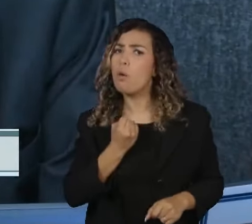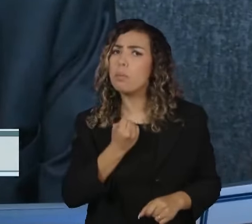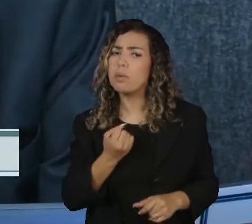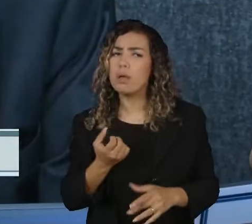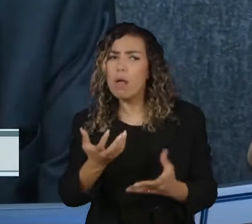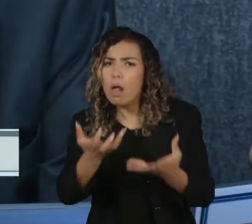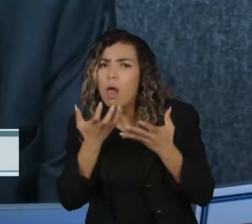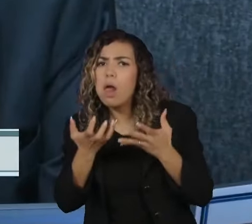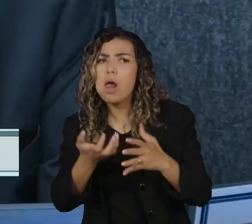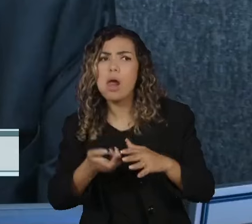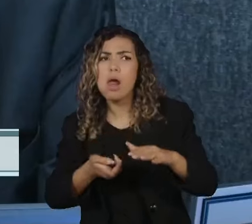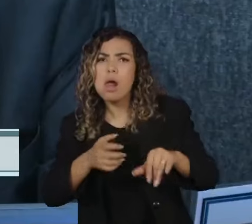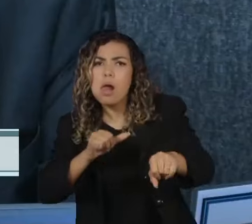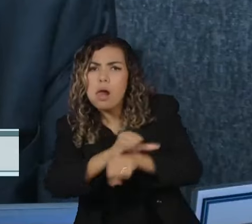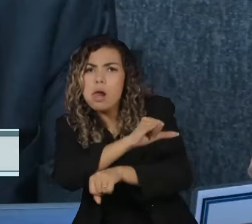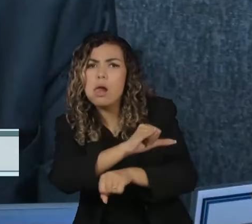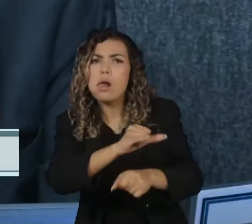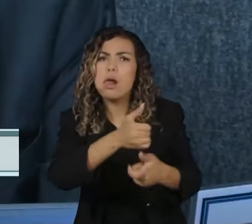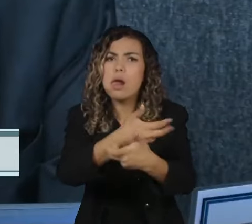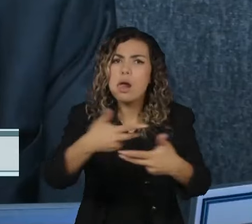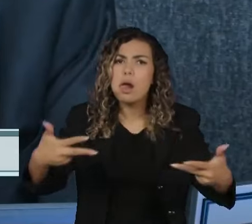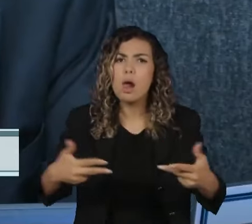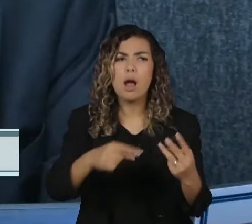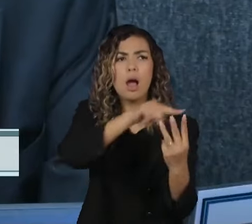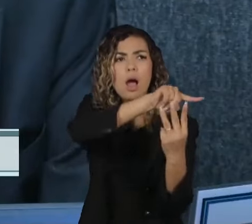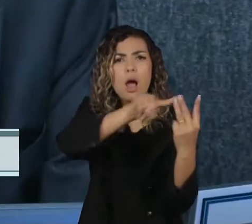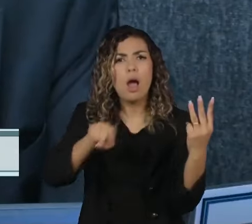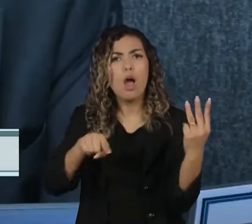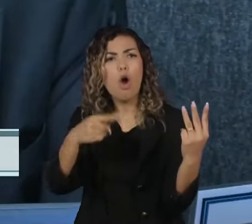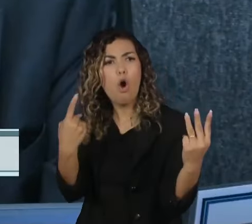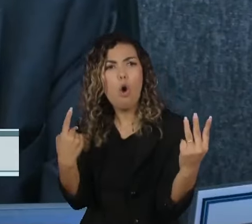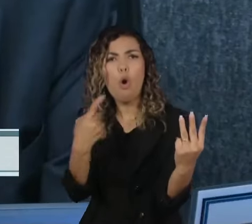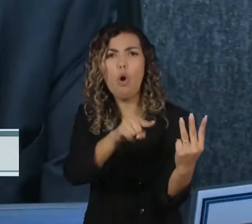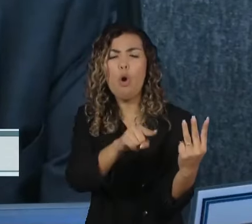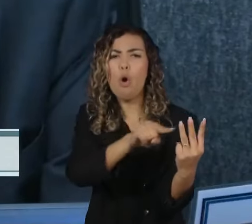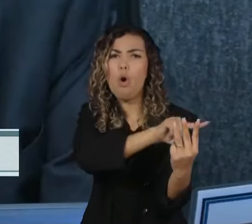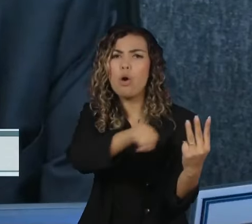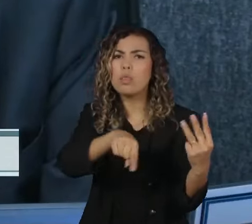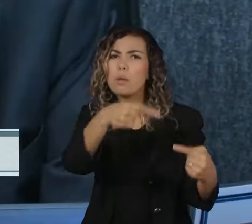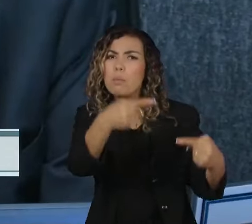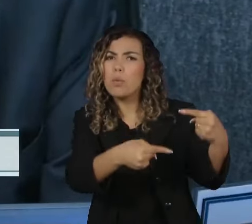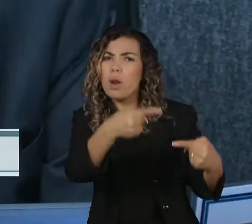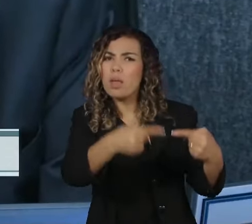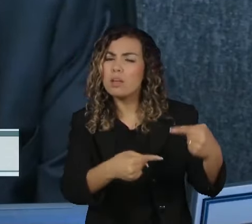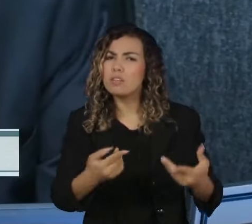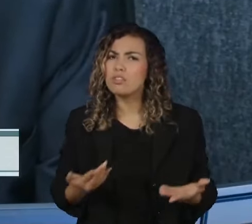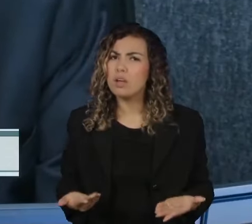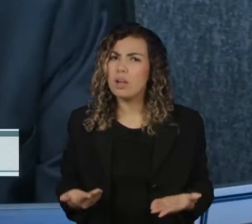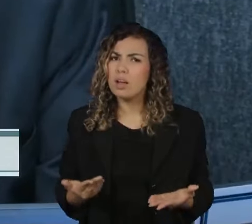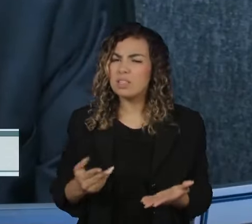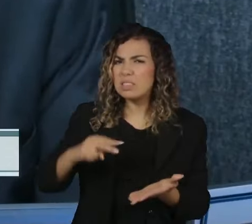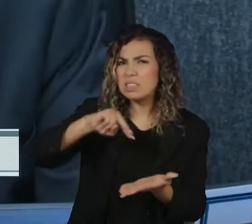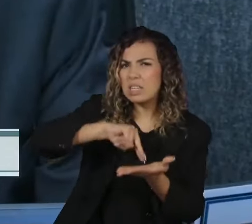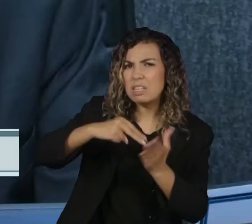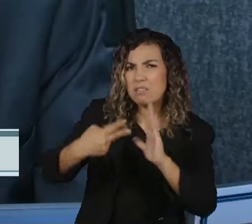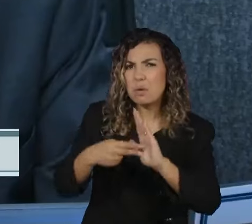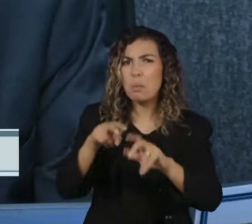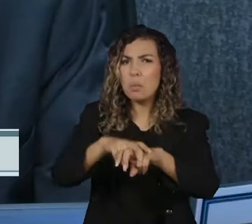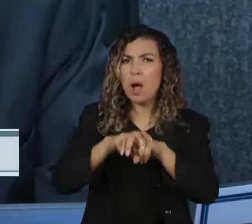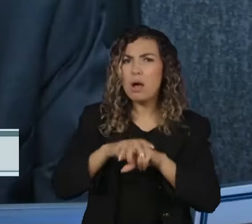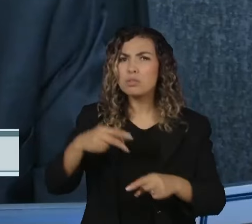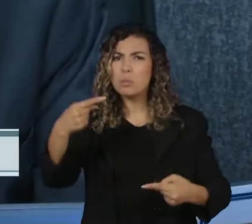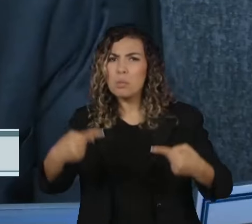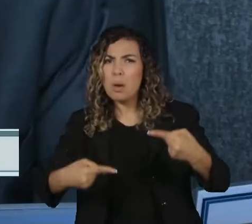os agentes públicos que as integram, nada tem a ver com ideologia ou com opções políticas.